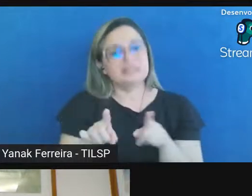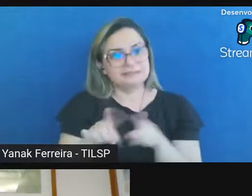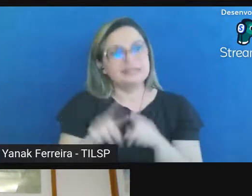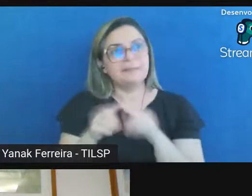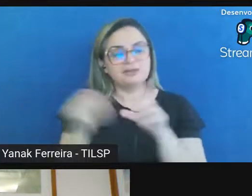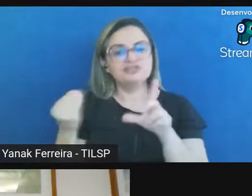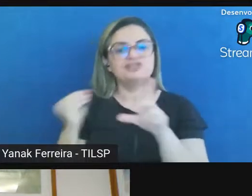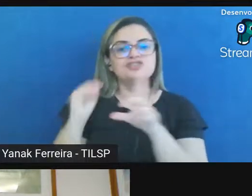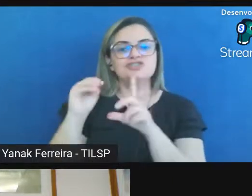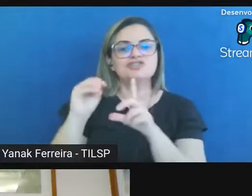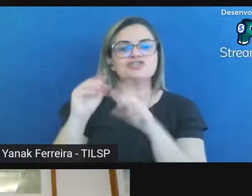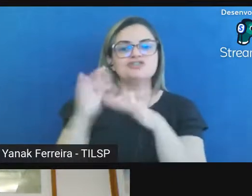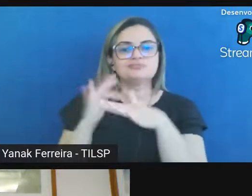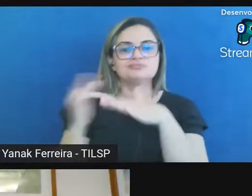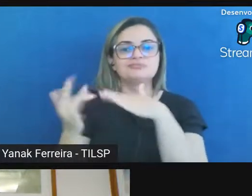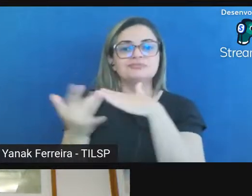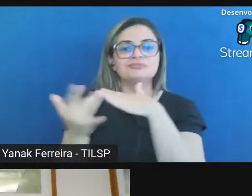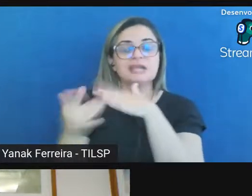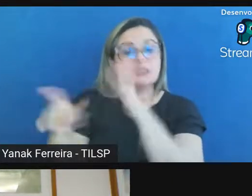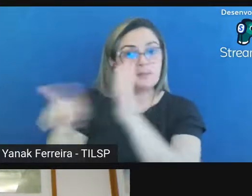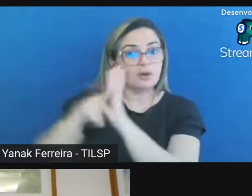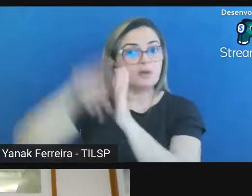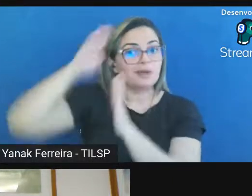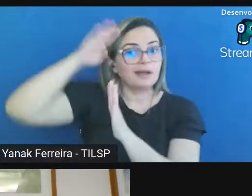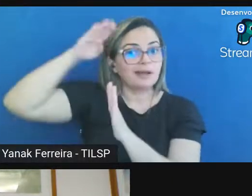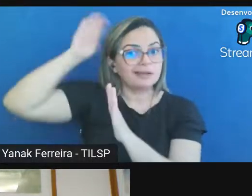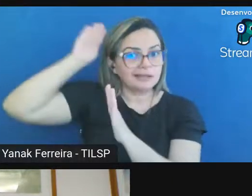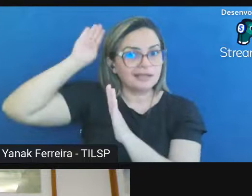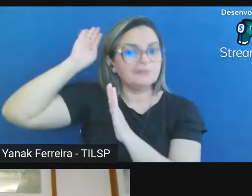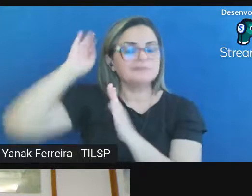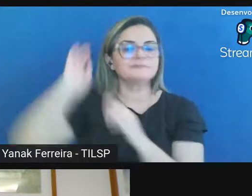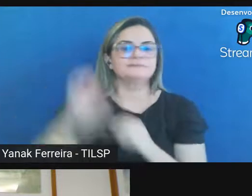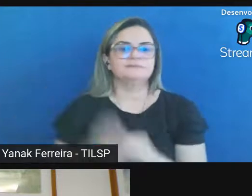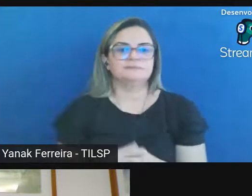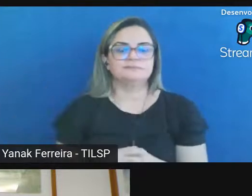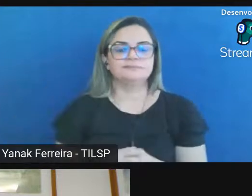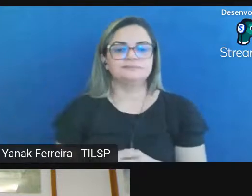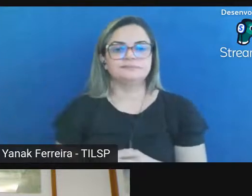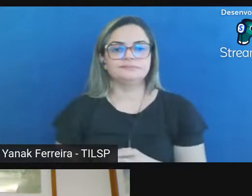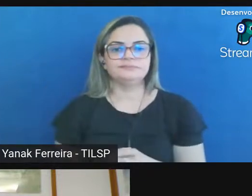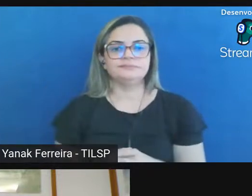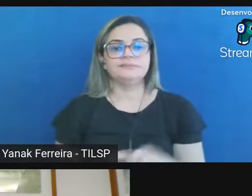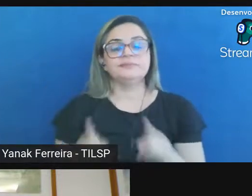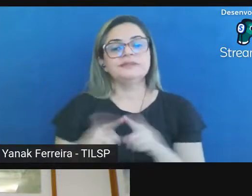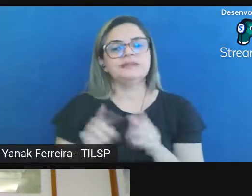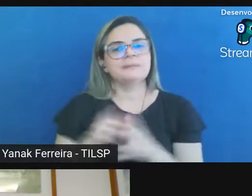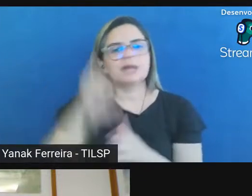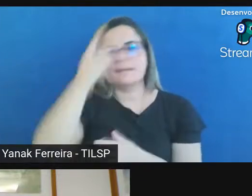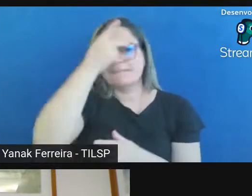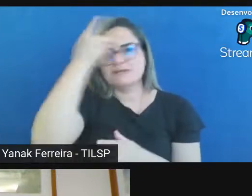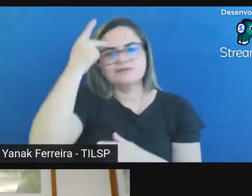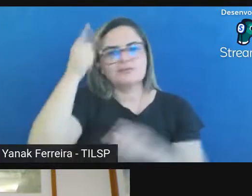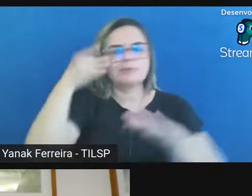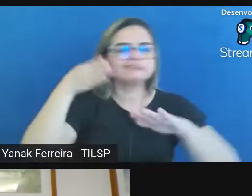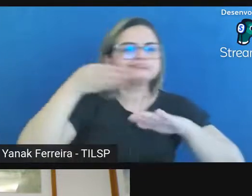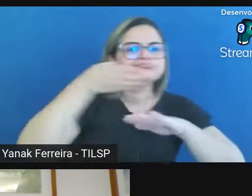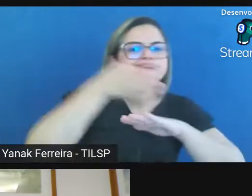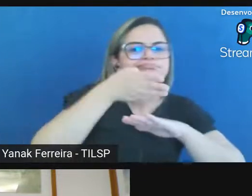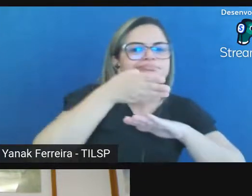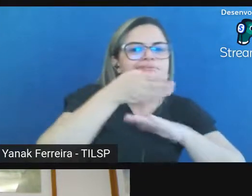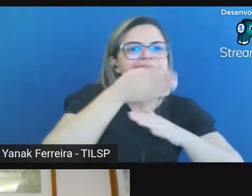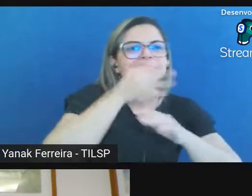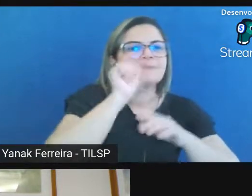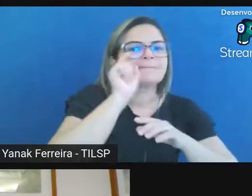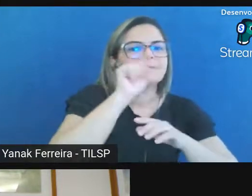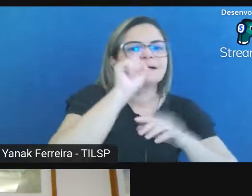acadêmicas né researchgate academia.edu e as pessoas podem fazer o download e também nas revistas